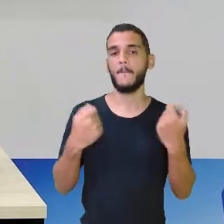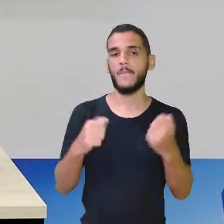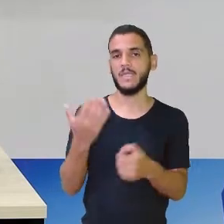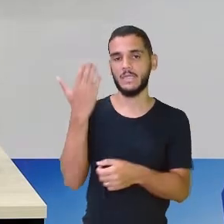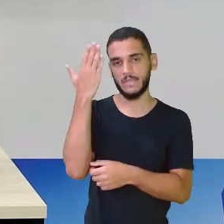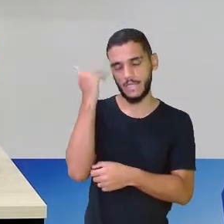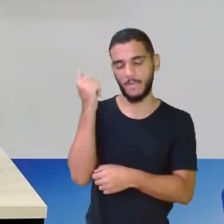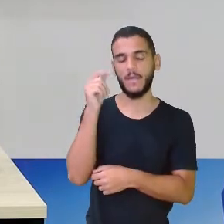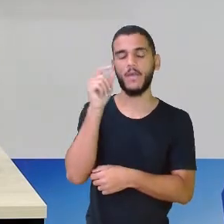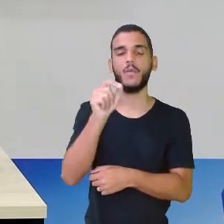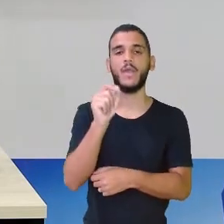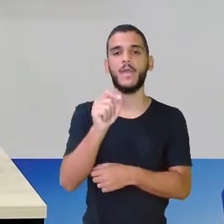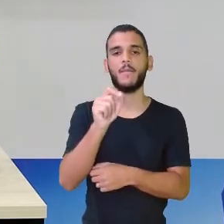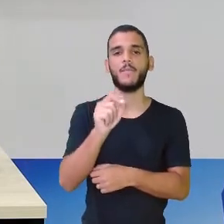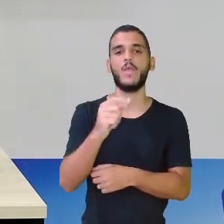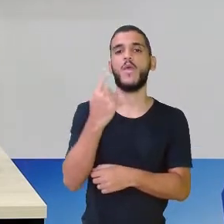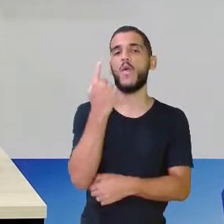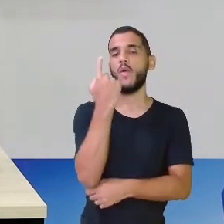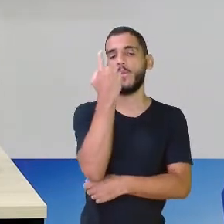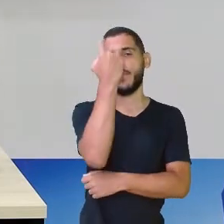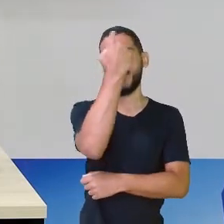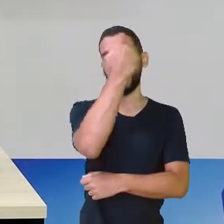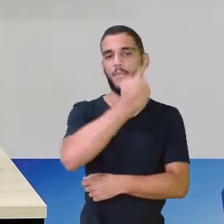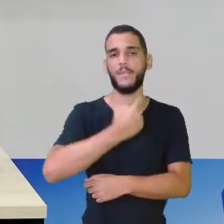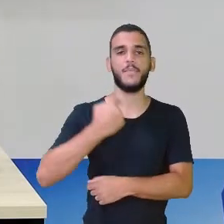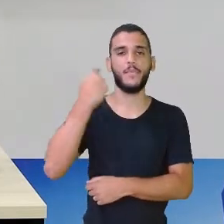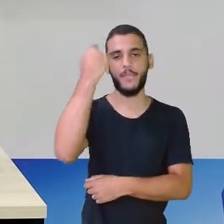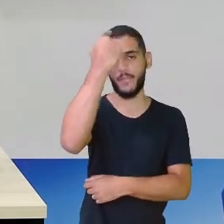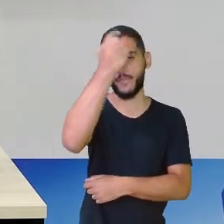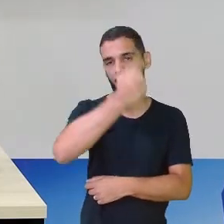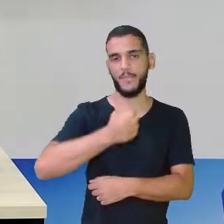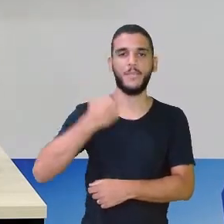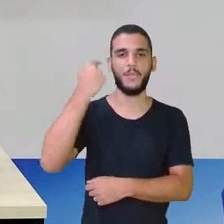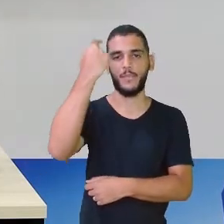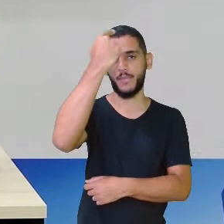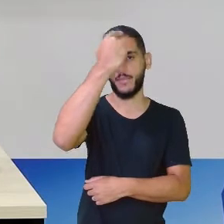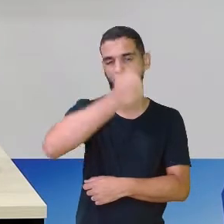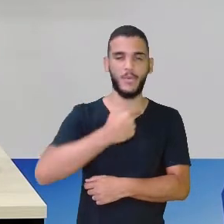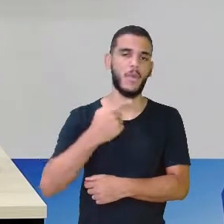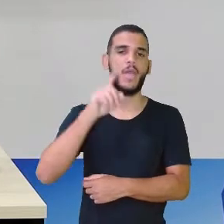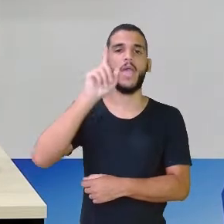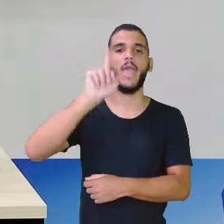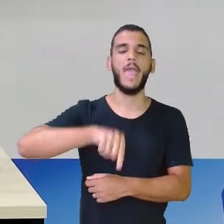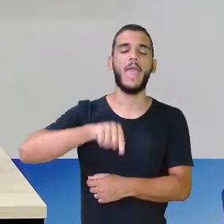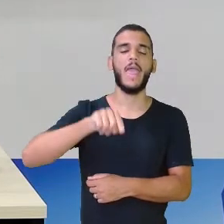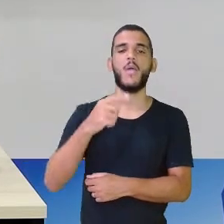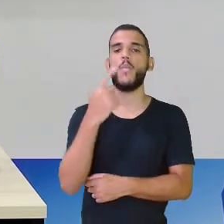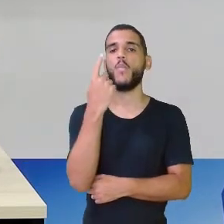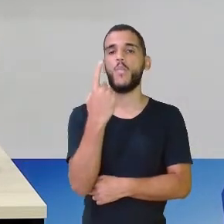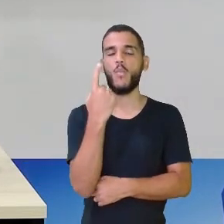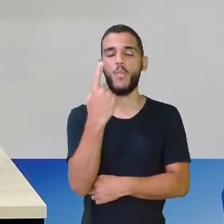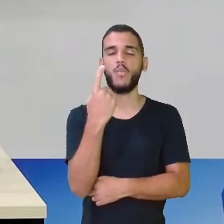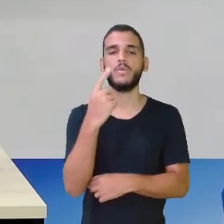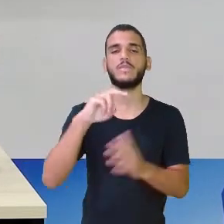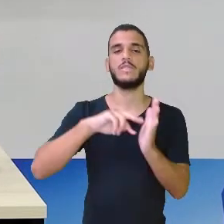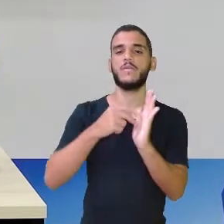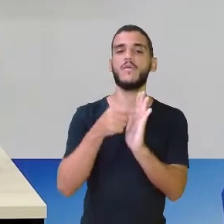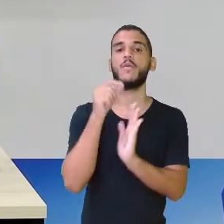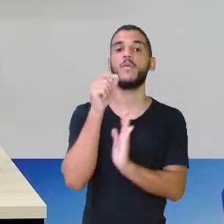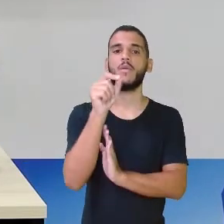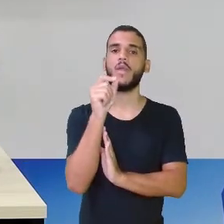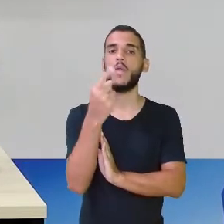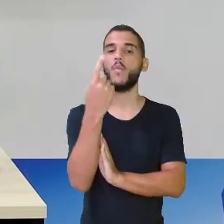uma volta daquele ponteiro, do ponteirinho maior, sem ser aquele bem rápido, eu, uma volta dele que significa